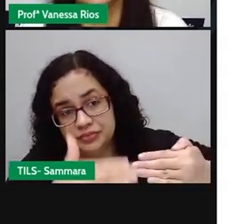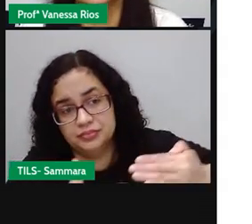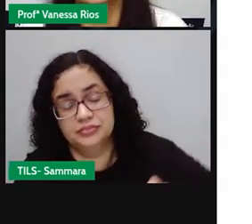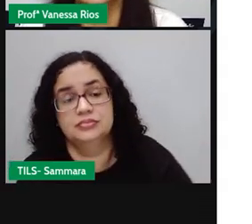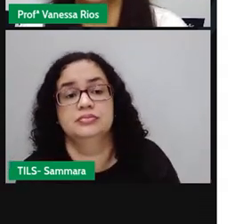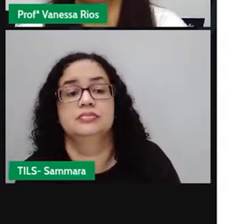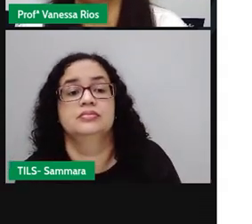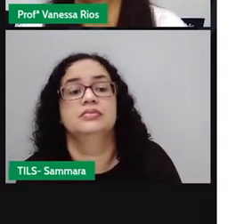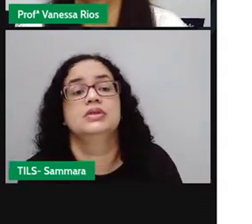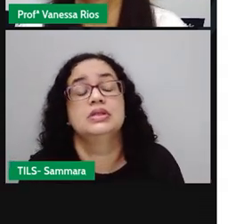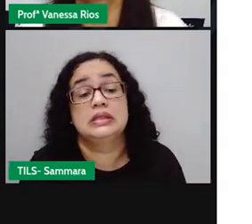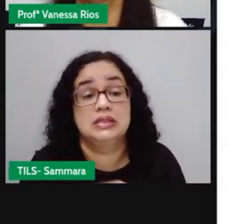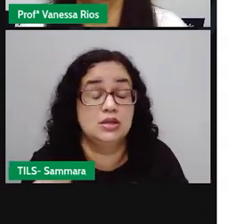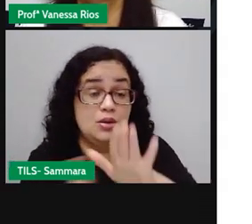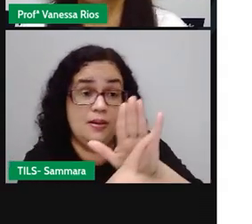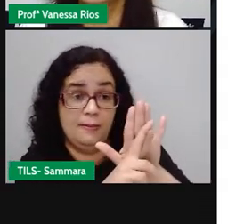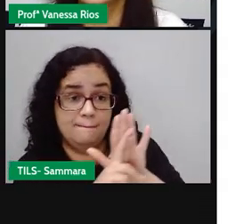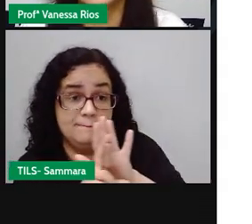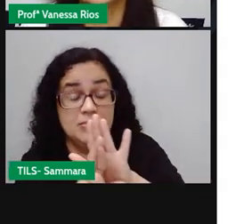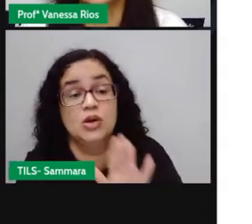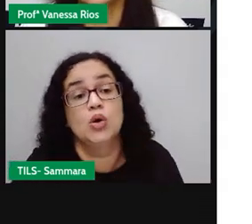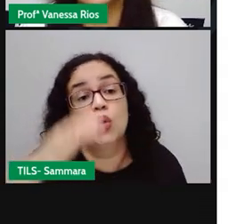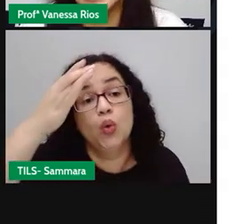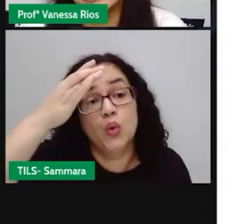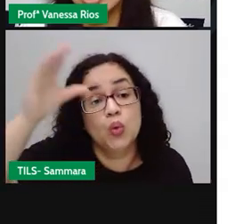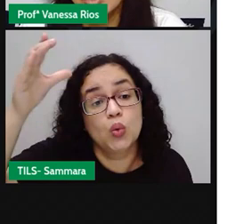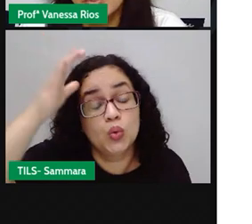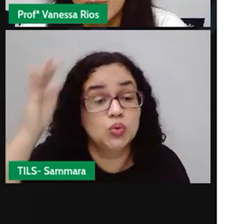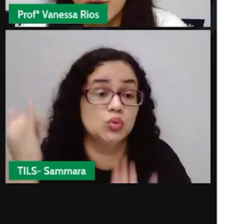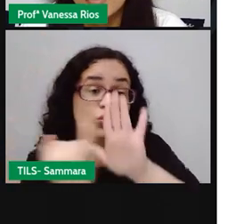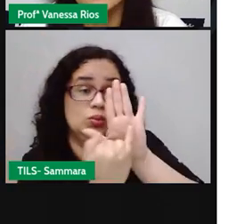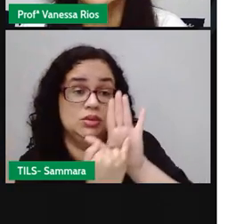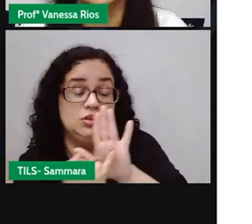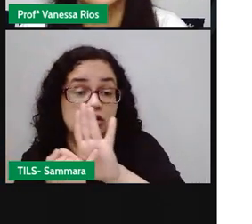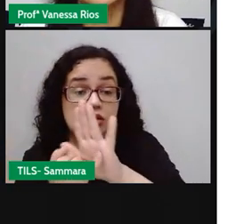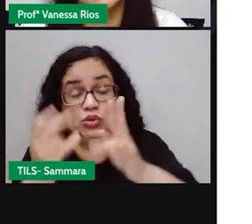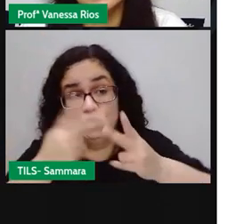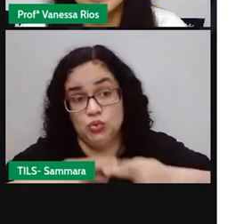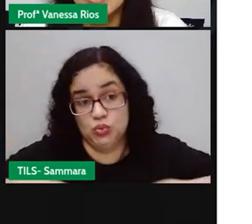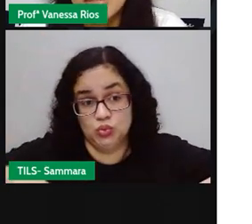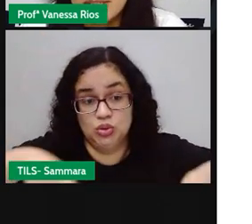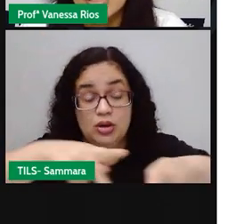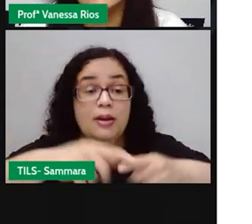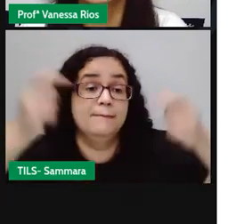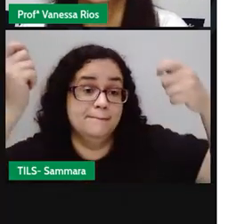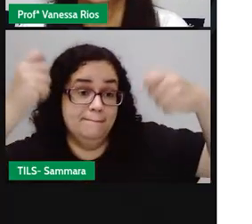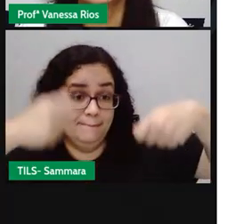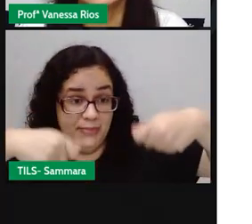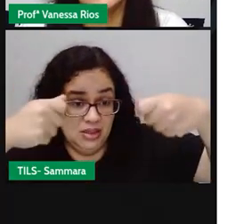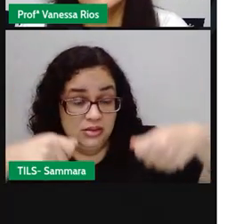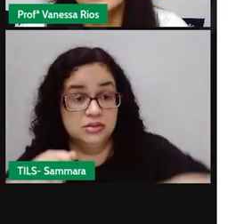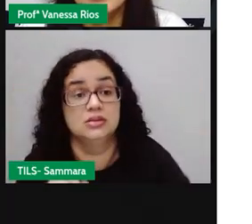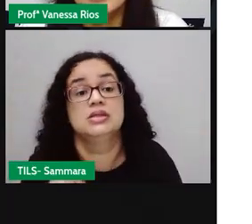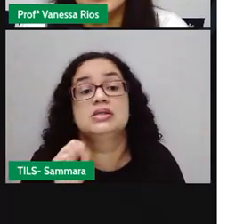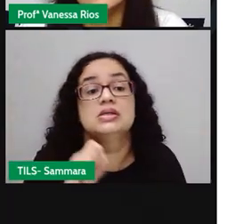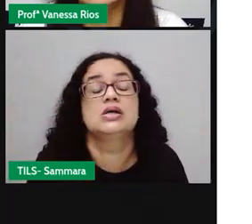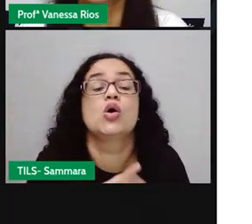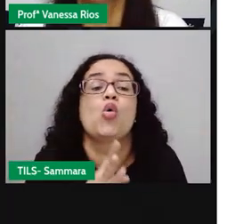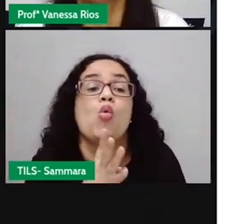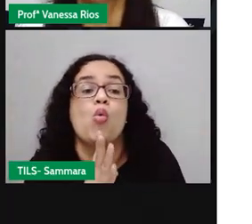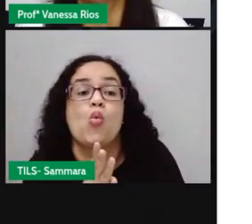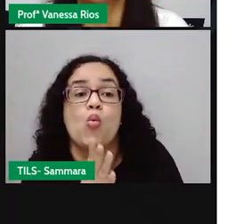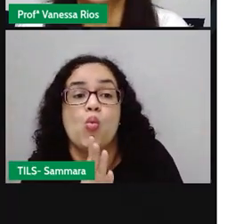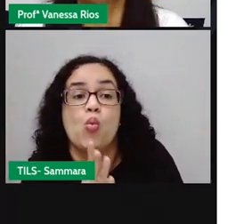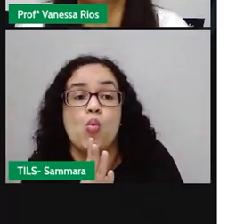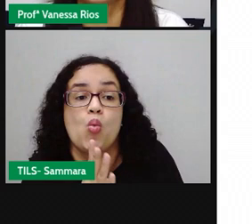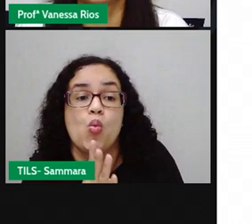gerações, que representam a cultura e a identidade de um povo, elas precisam, sim, ser reconhecidas